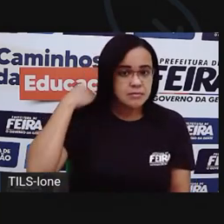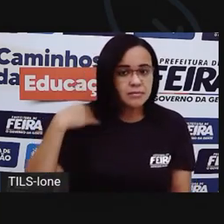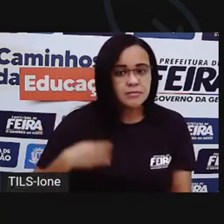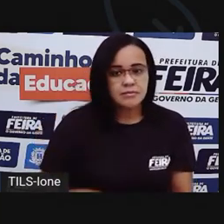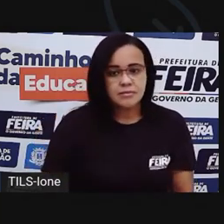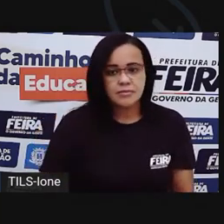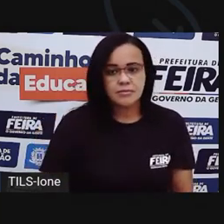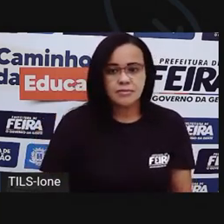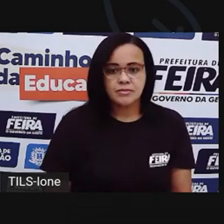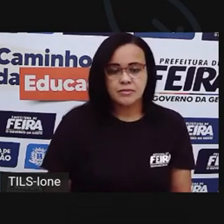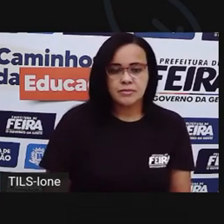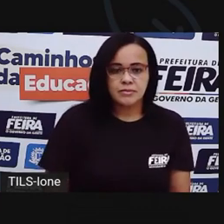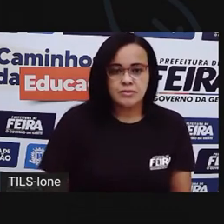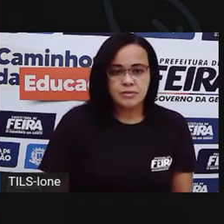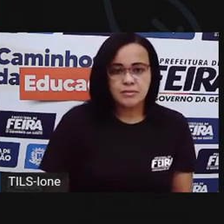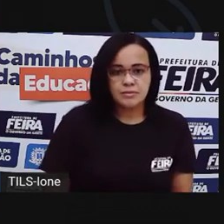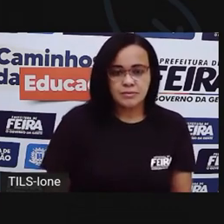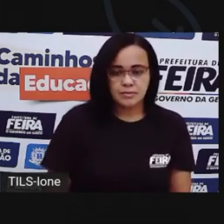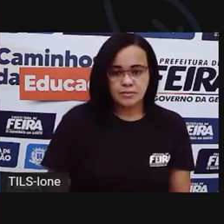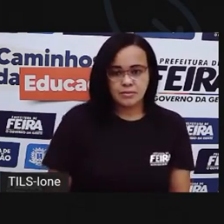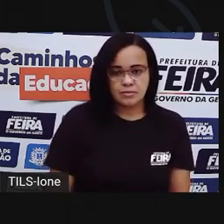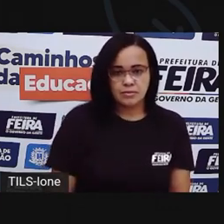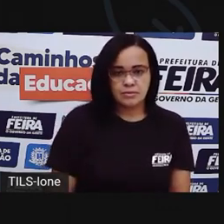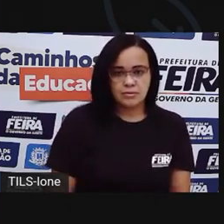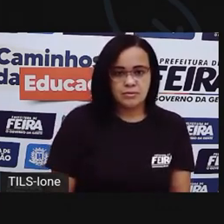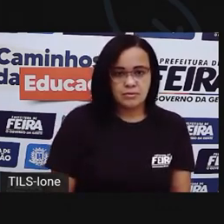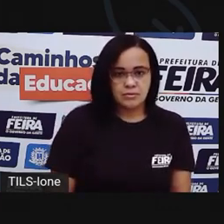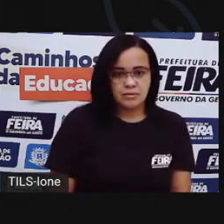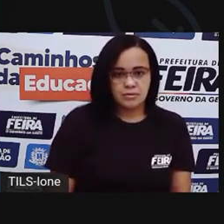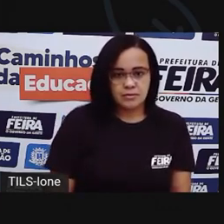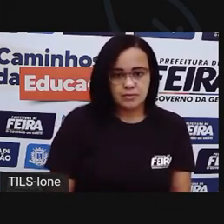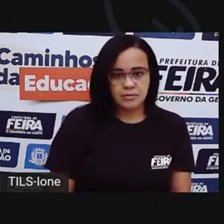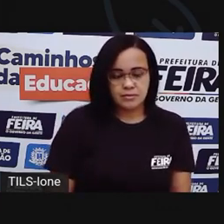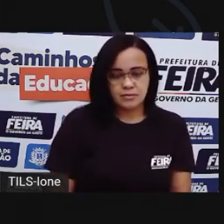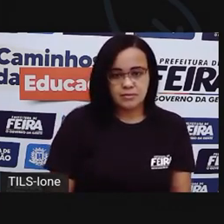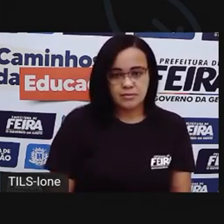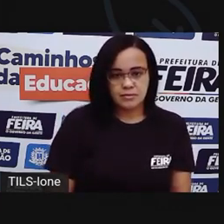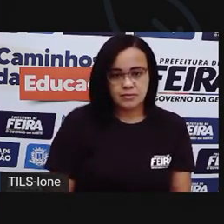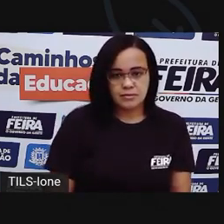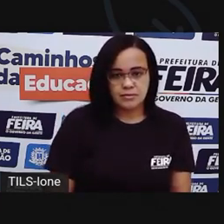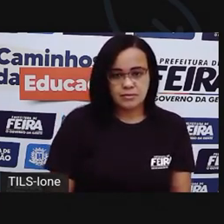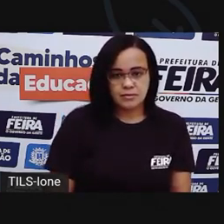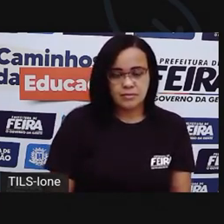Colando uma parte. Lembrando de dar o espaço, tá certo?